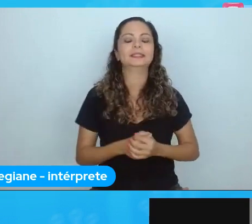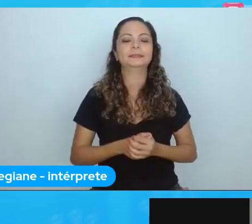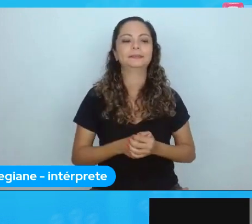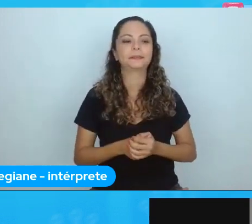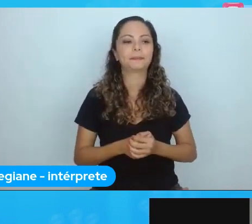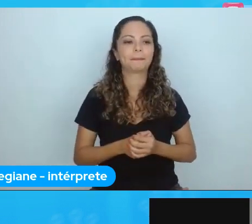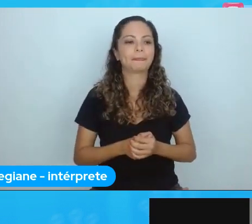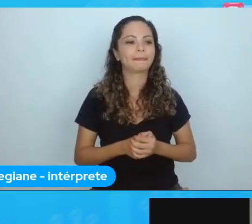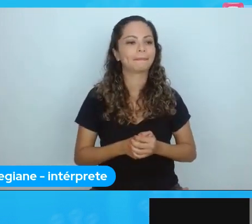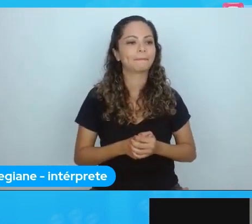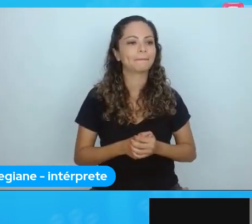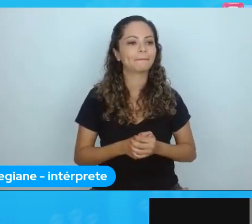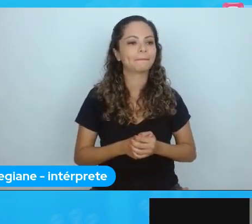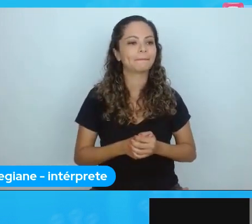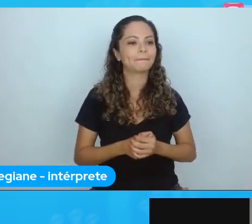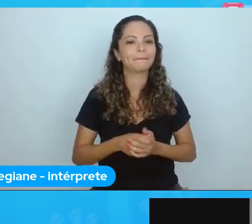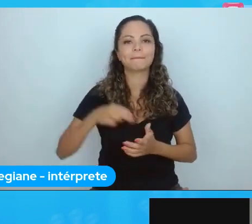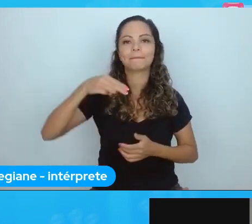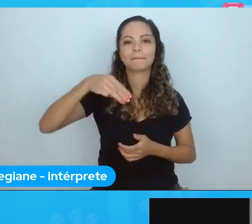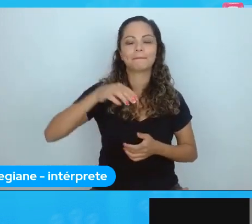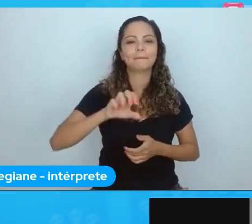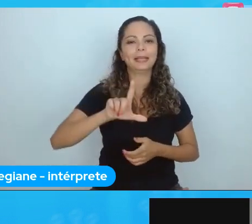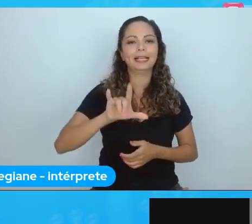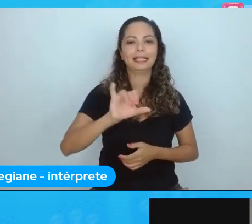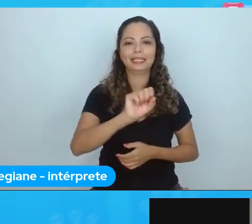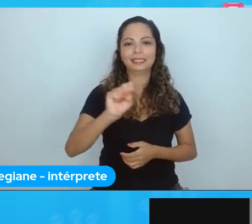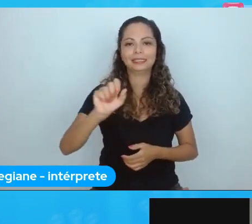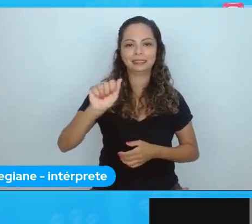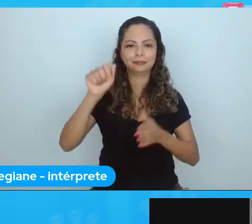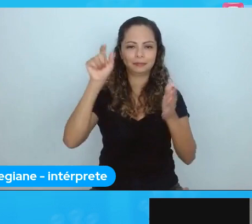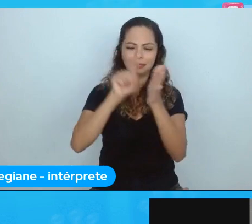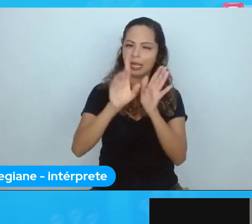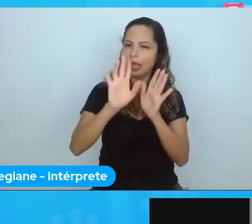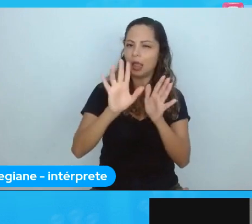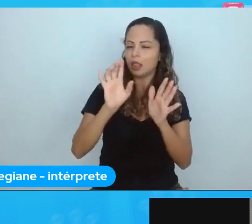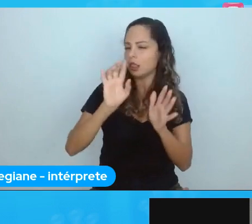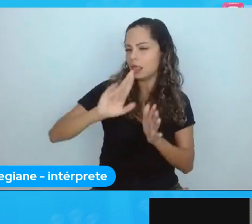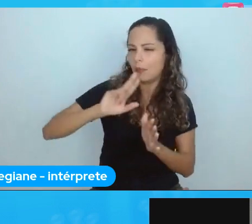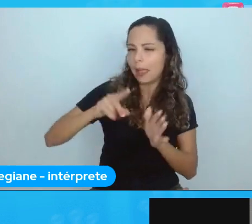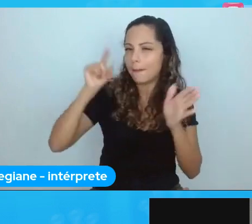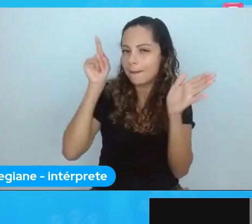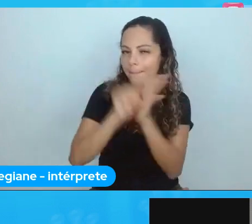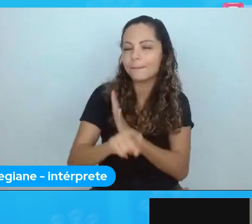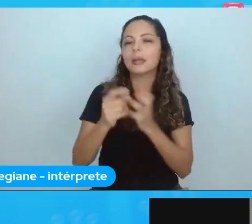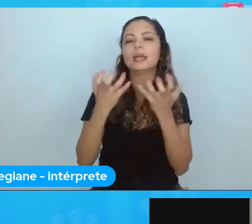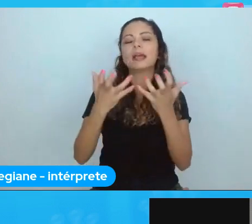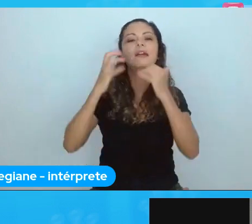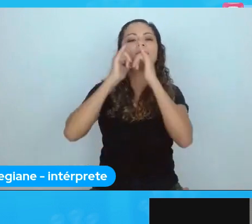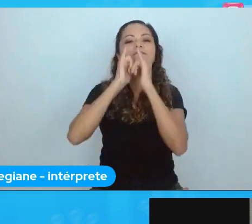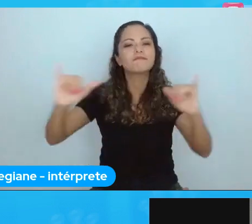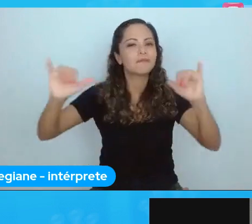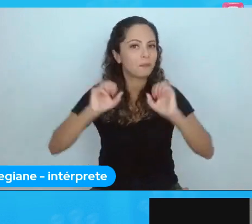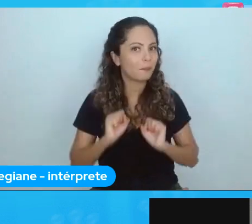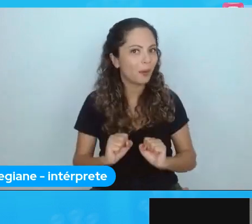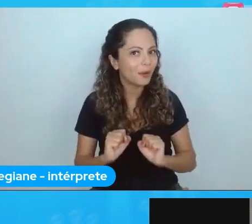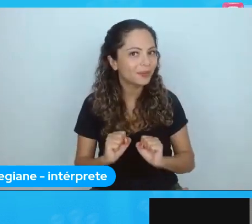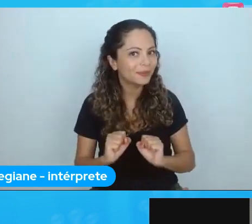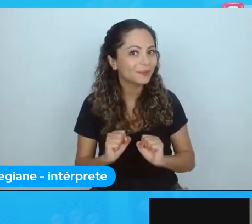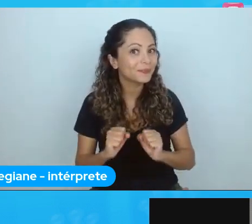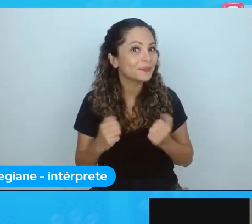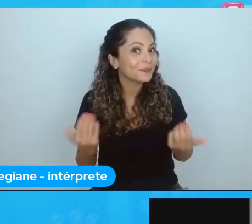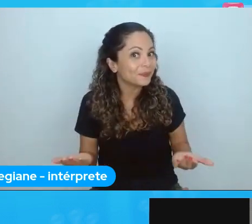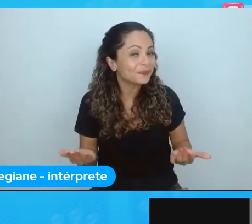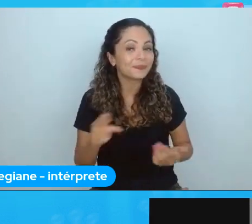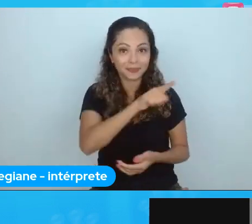A Melissa perguntou, não é bem uma pergunta, mas queria fazer o Mecham. Pode? Para quem gosta de